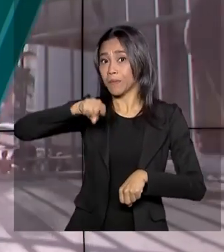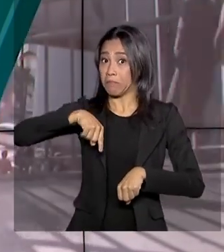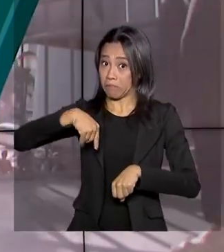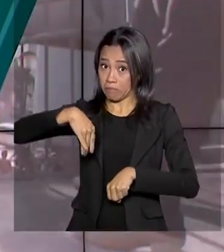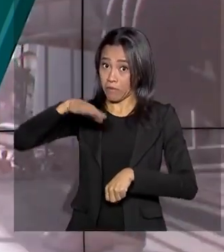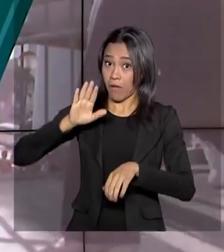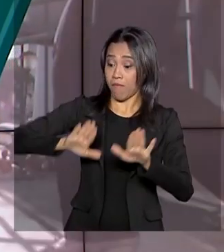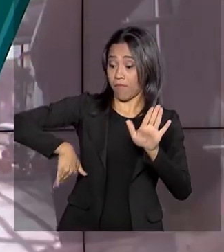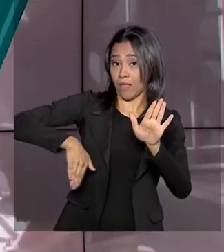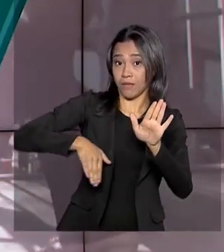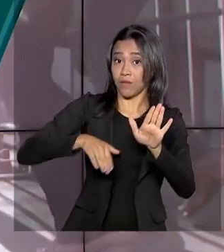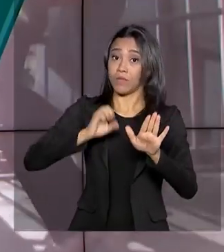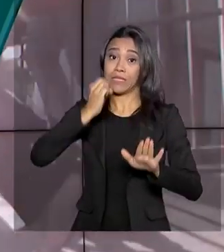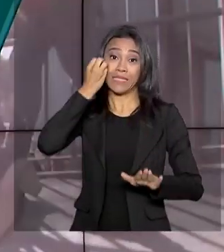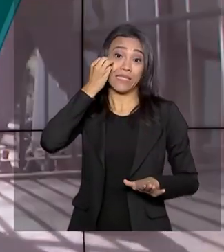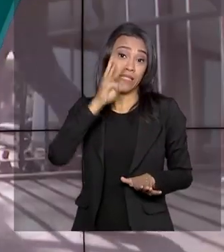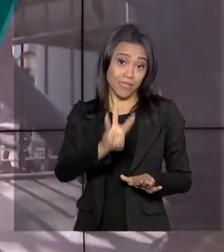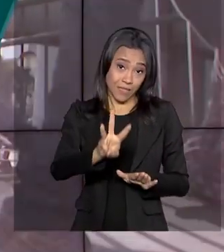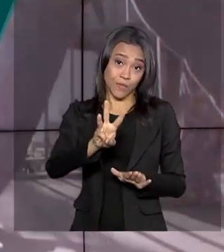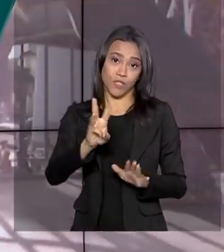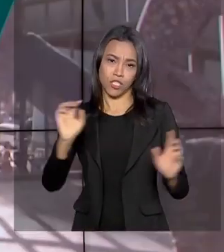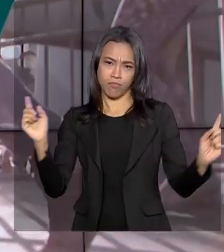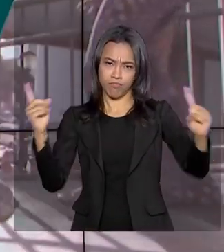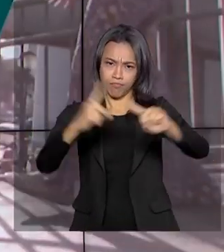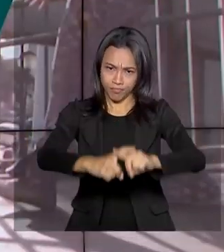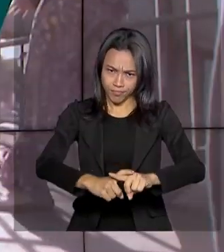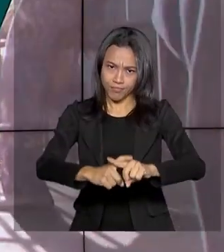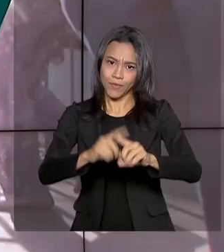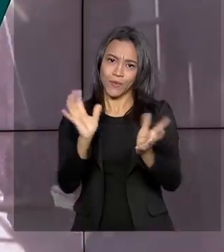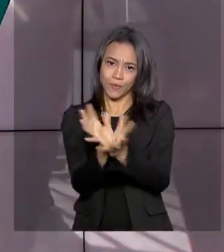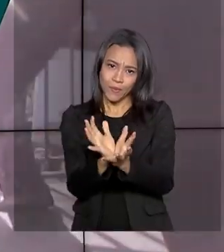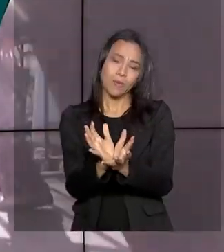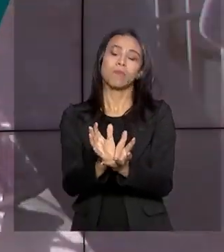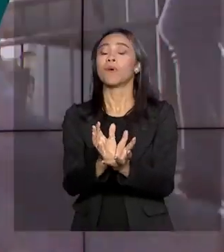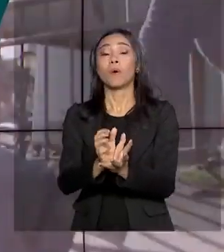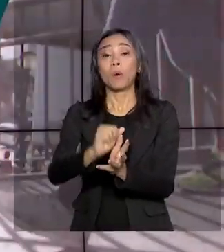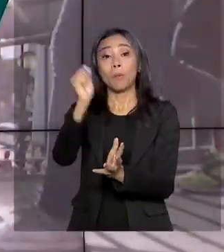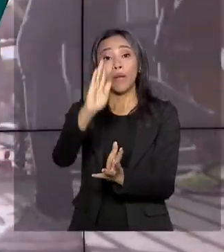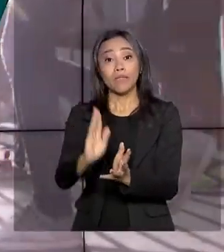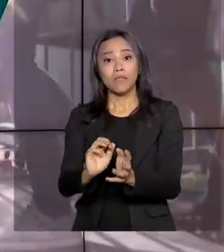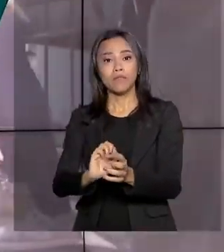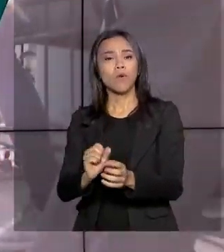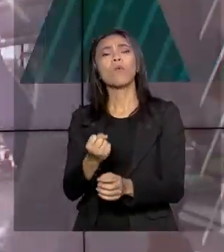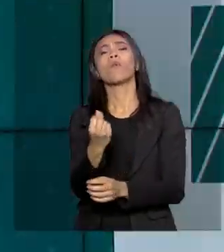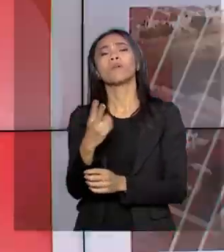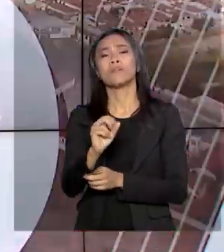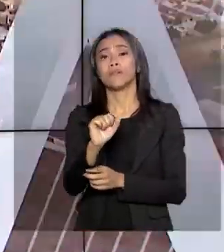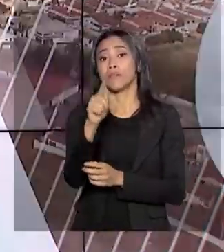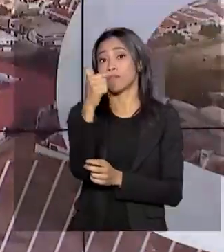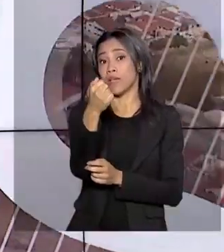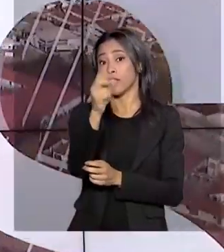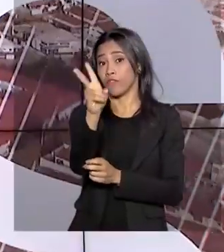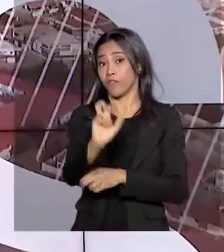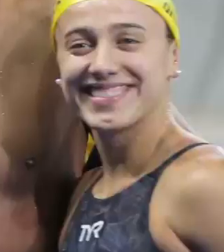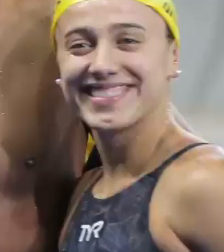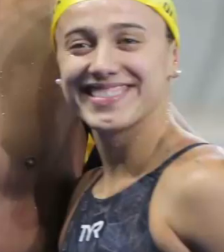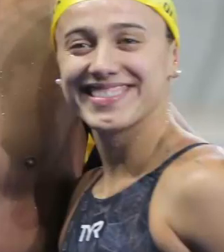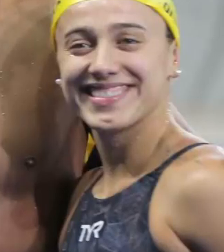natação. No terceiro dia de competição na modalidade, os brasileiros subiram sete vezes ao pódio.